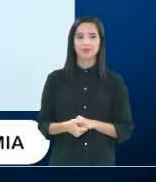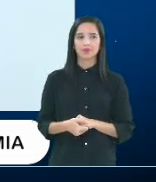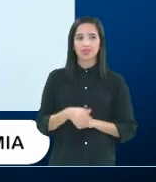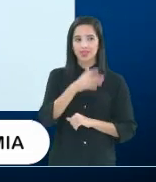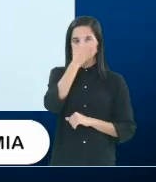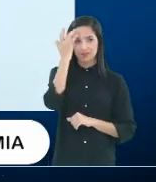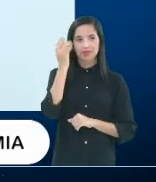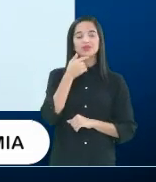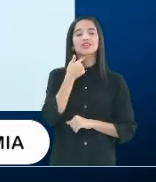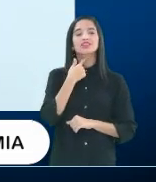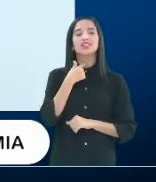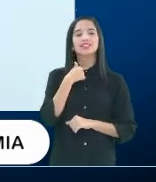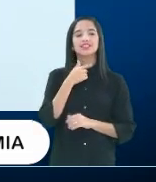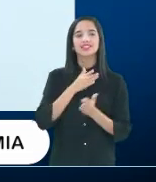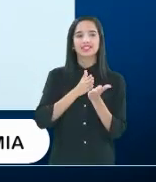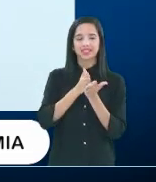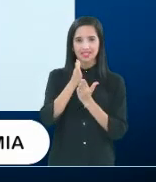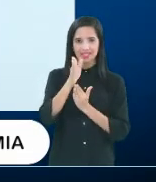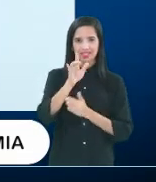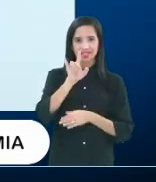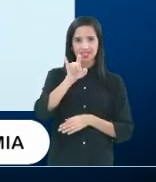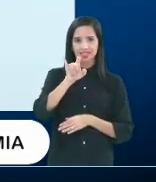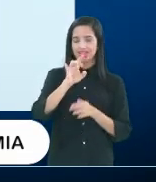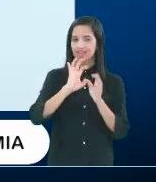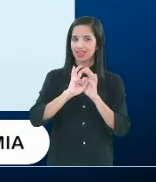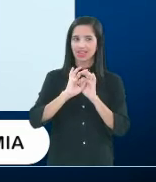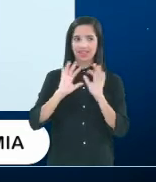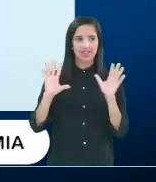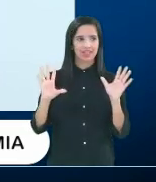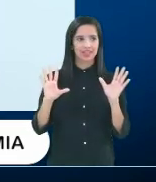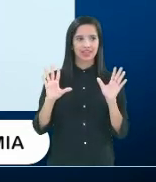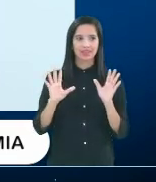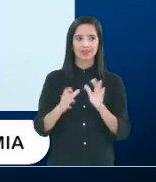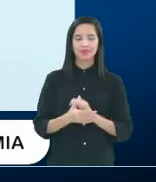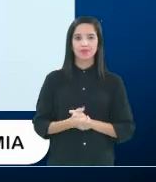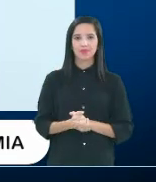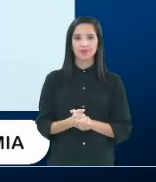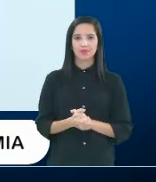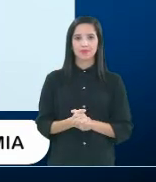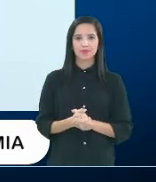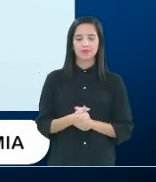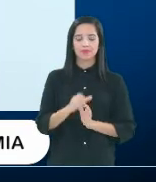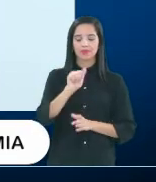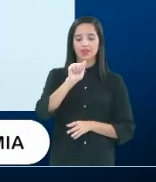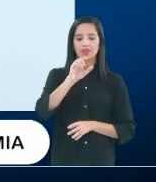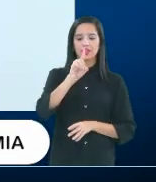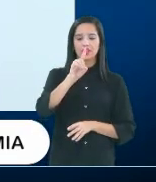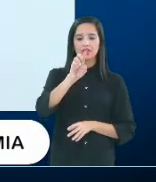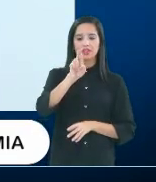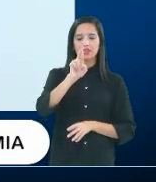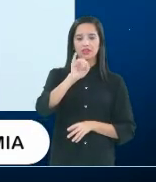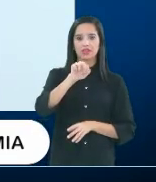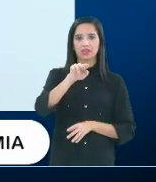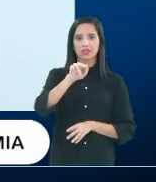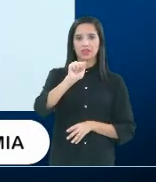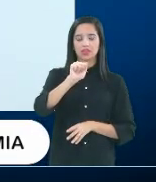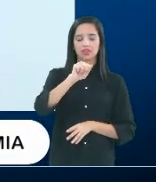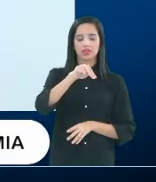pessoas, quem quiser me seguir, fique à vontade, é o arroba Adriana Lemos PC.